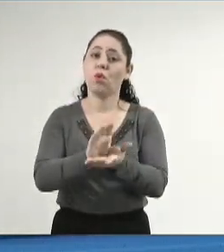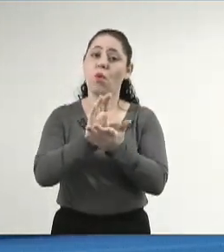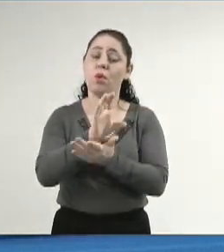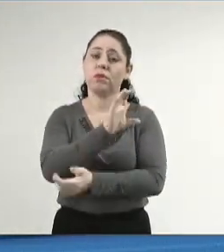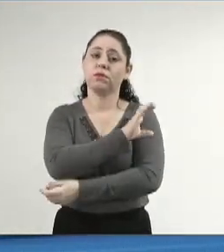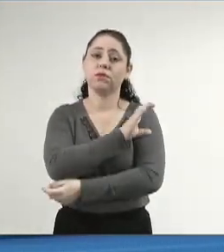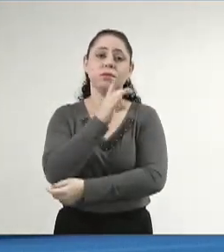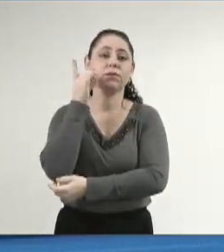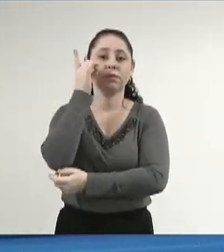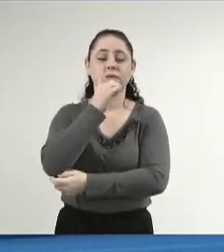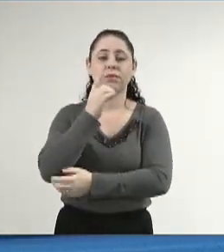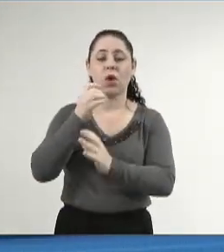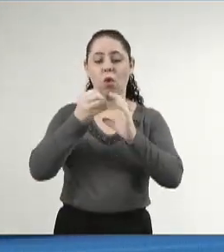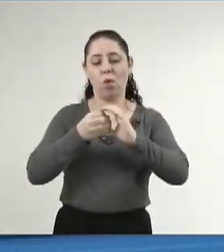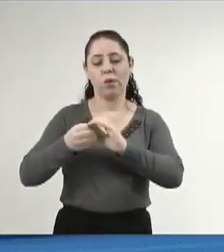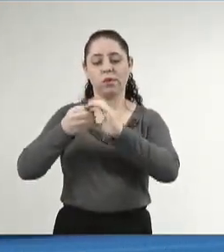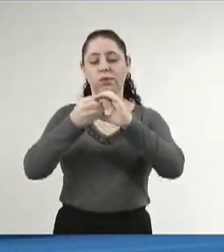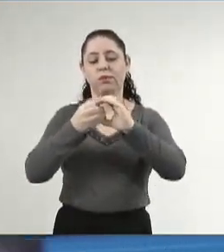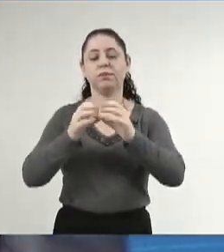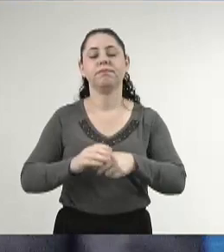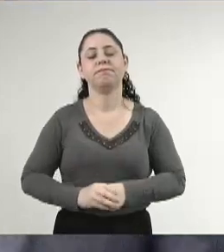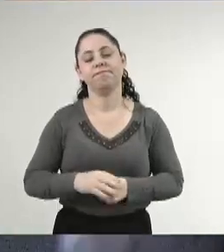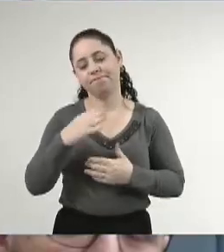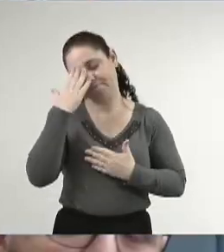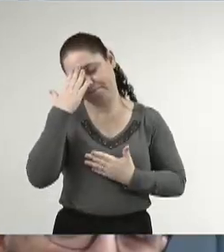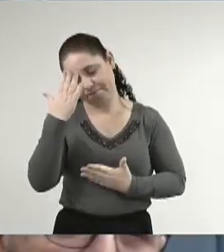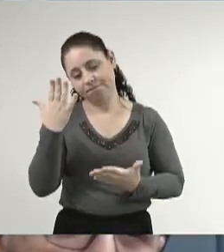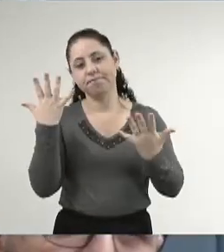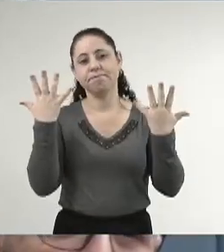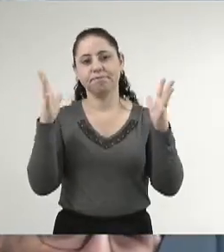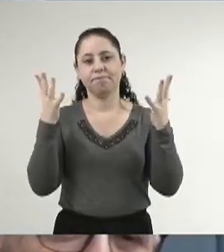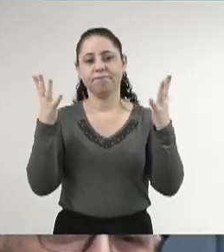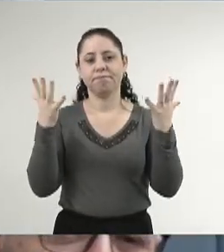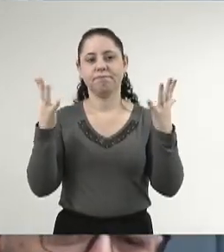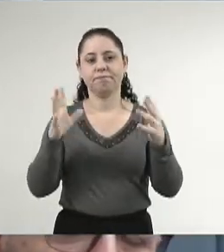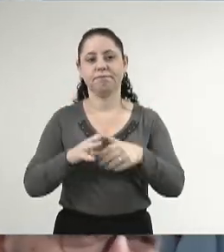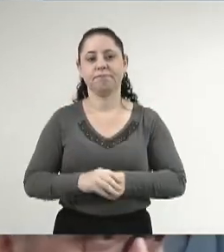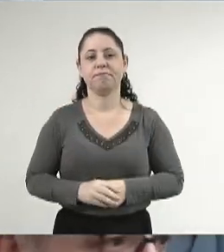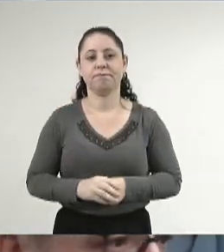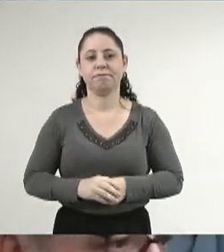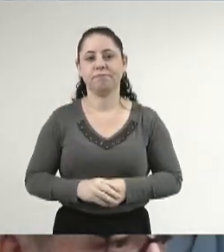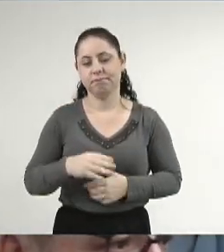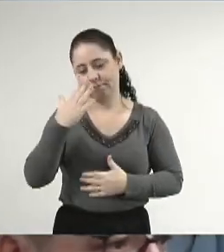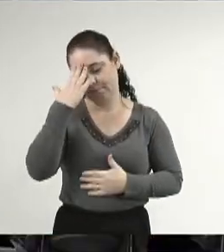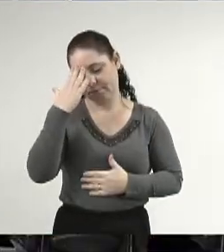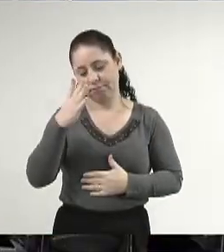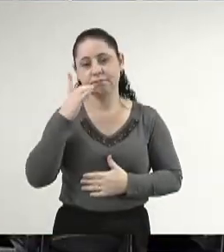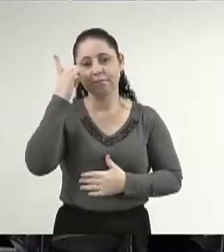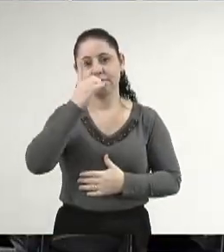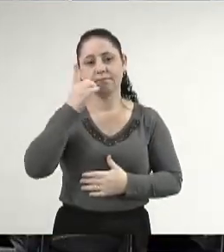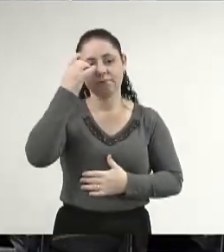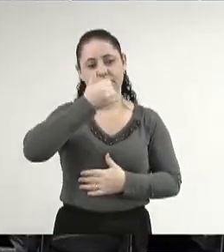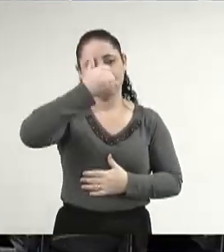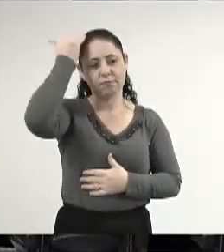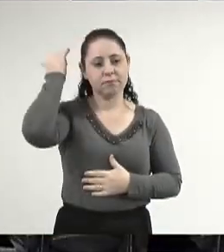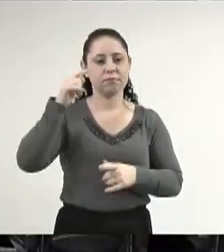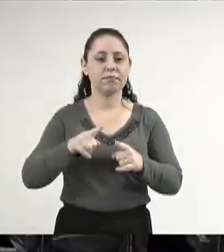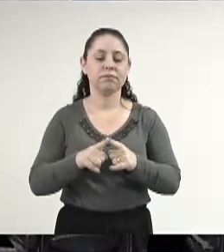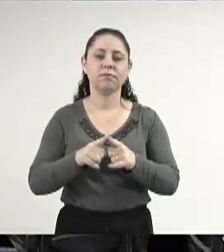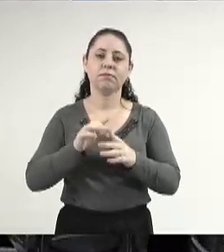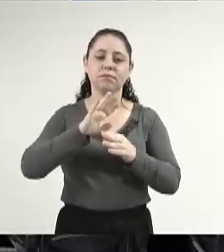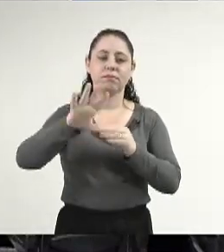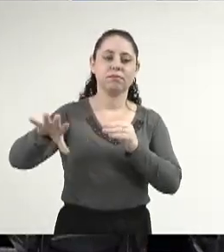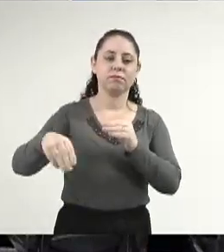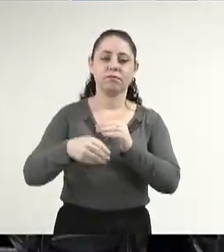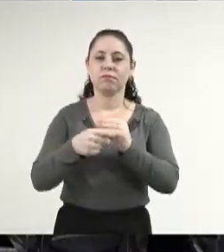frente do cooperativismo. Obrigado. Obrigado, deputado Júnior, e também insiro no